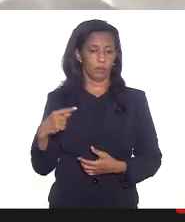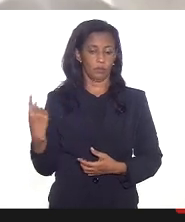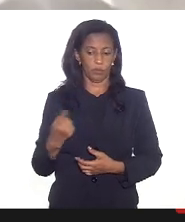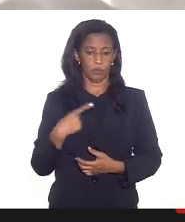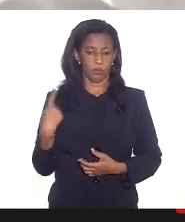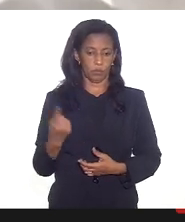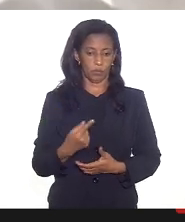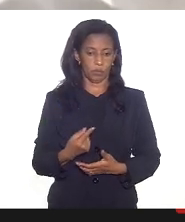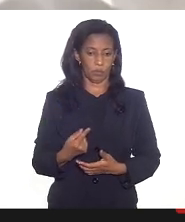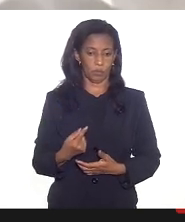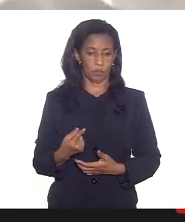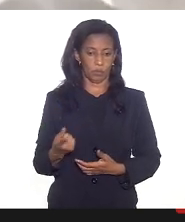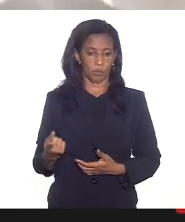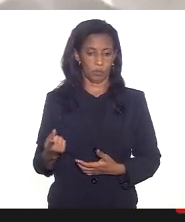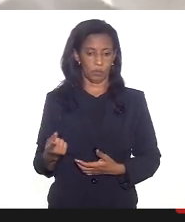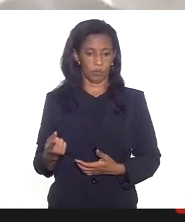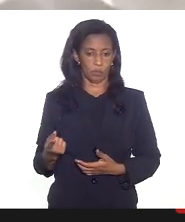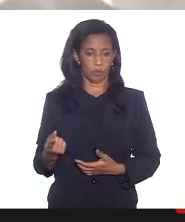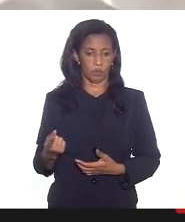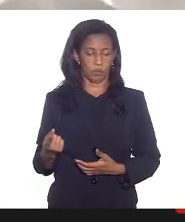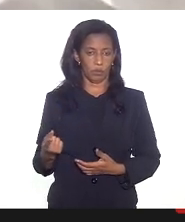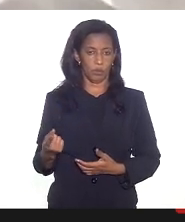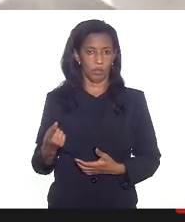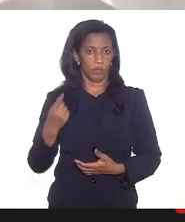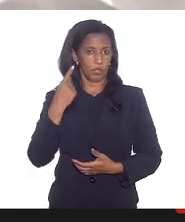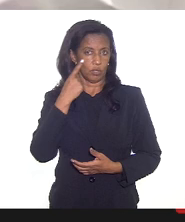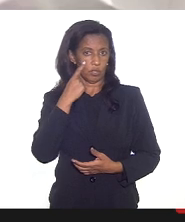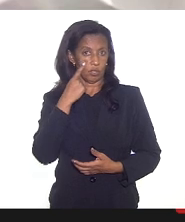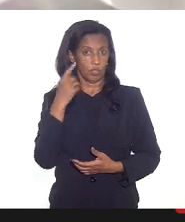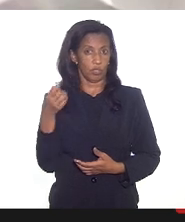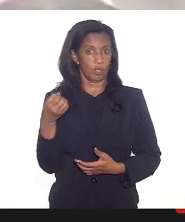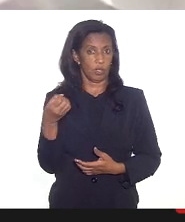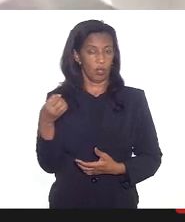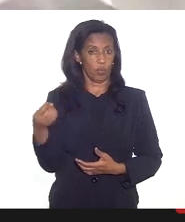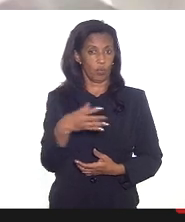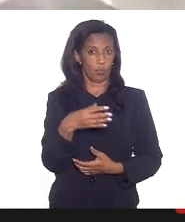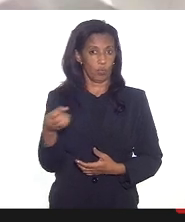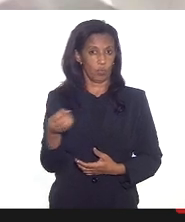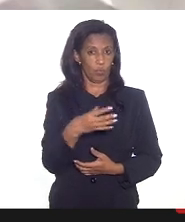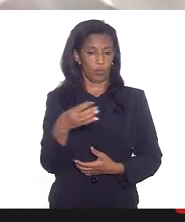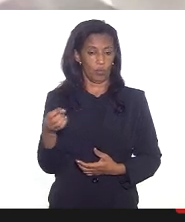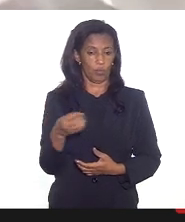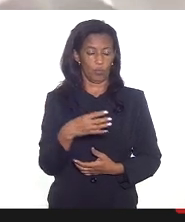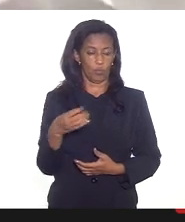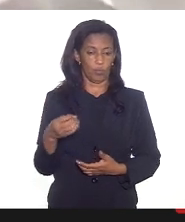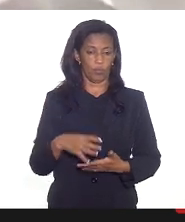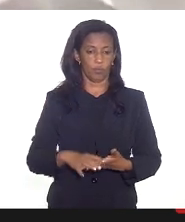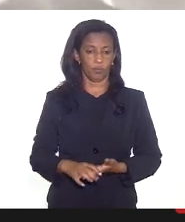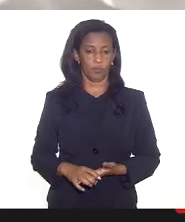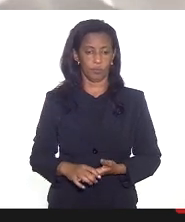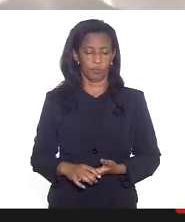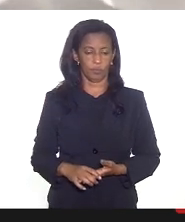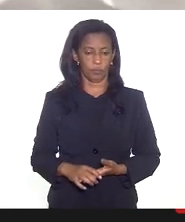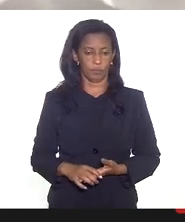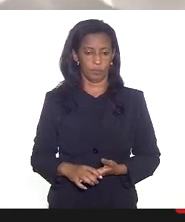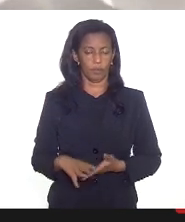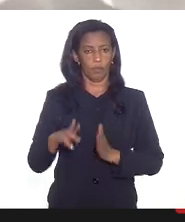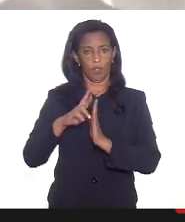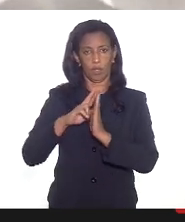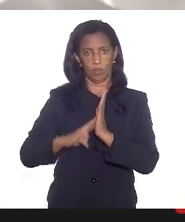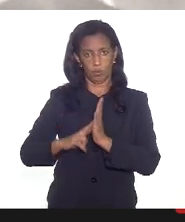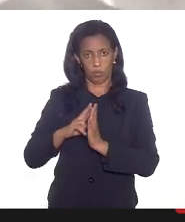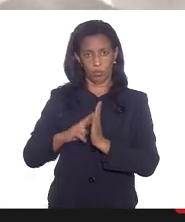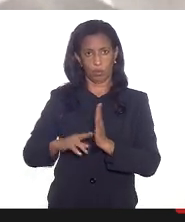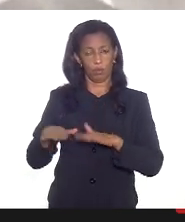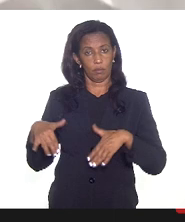estar na perspectiva de receber uma nova uma nova uma nova resolução